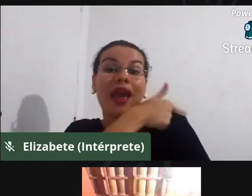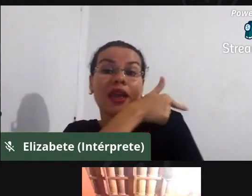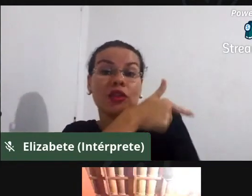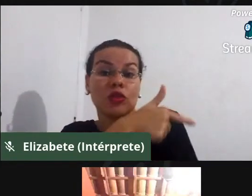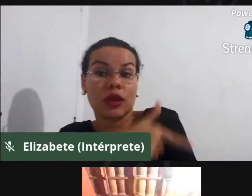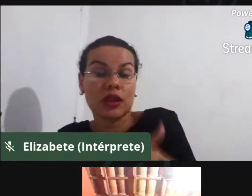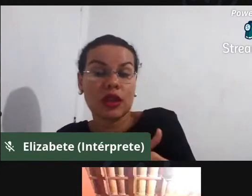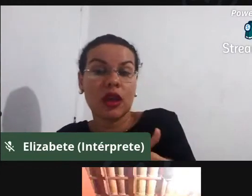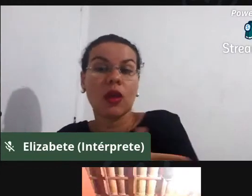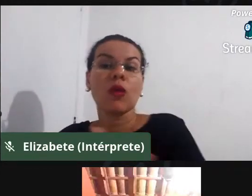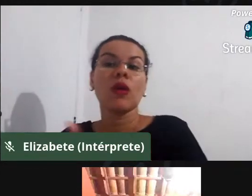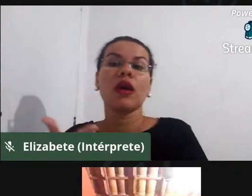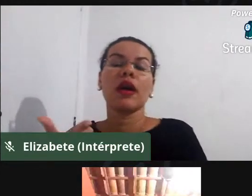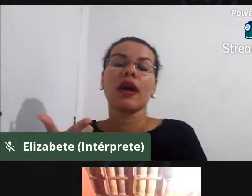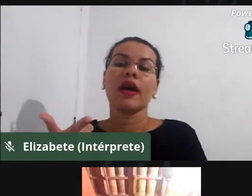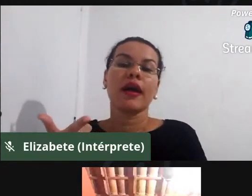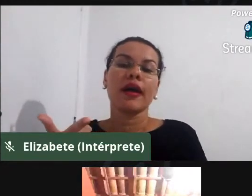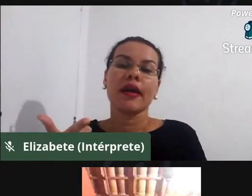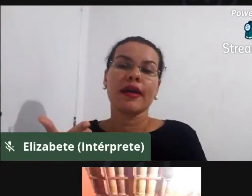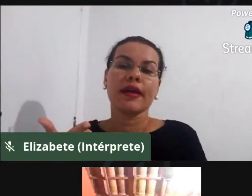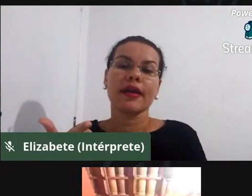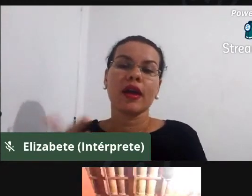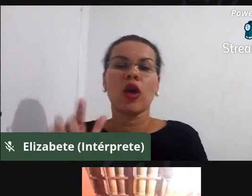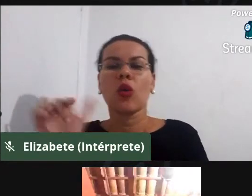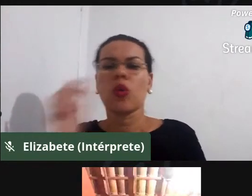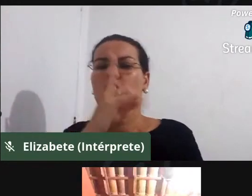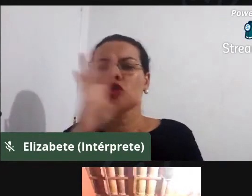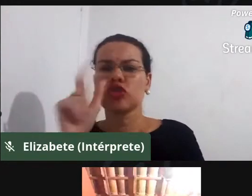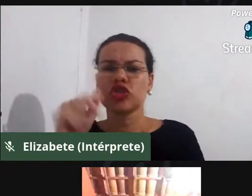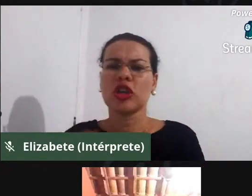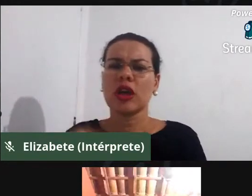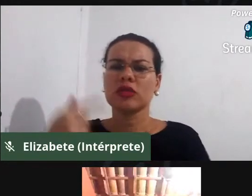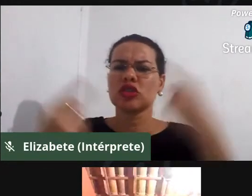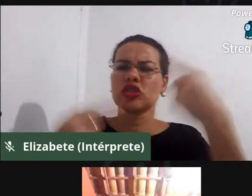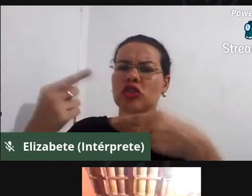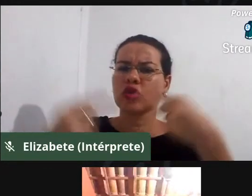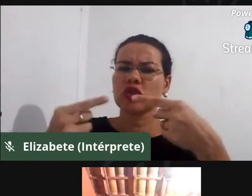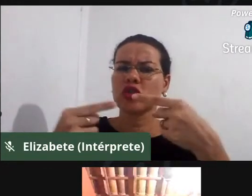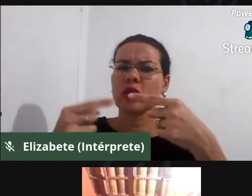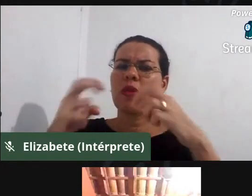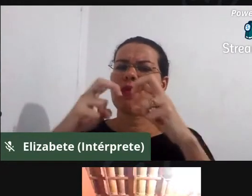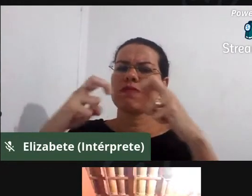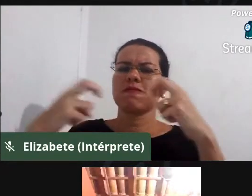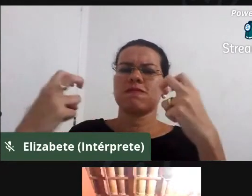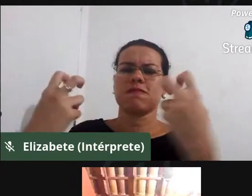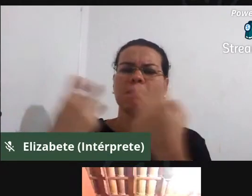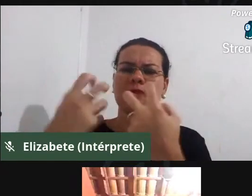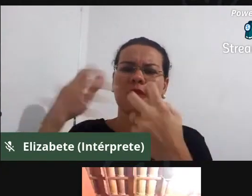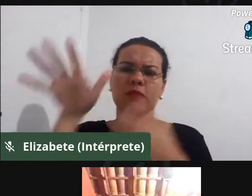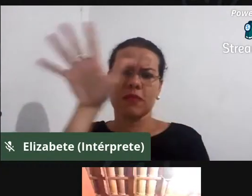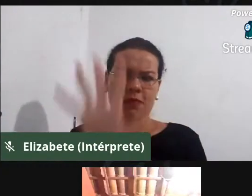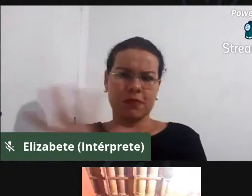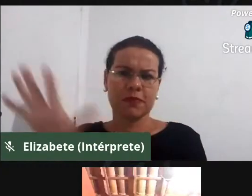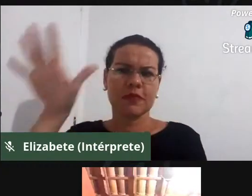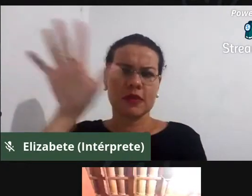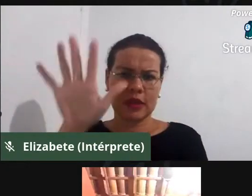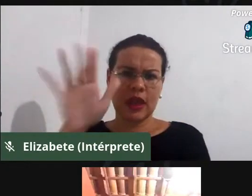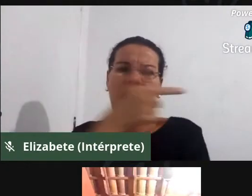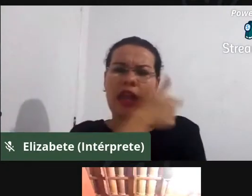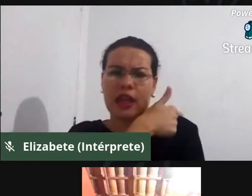e aí a gente discutia outro dia na jornada nacional de educação quilombola, né, falando de